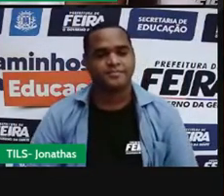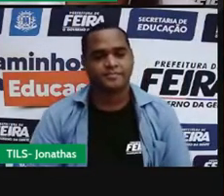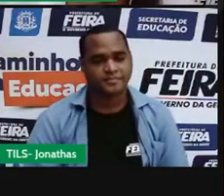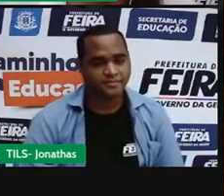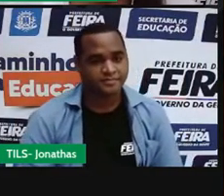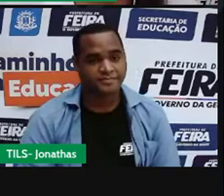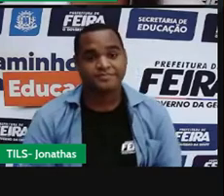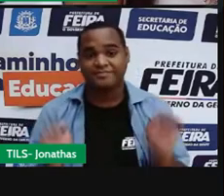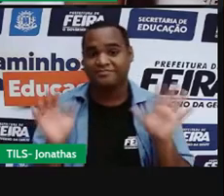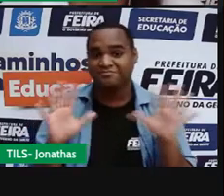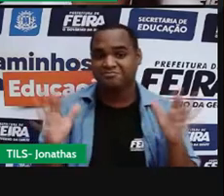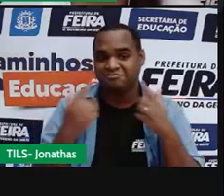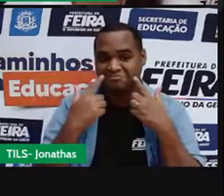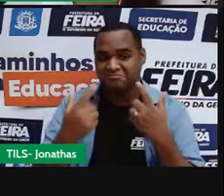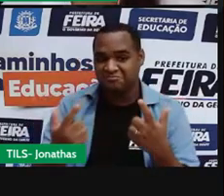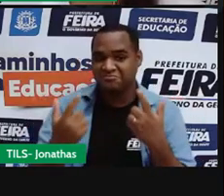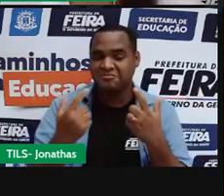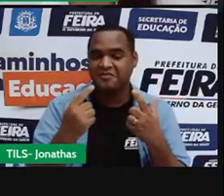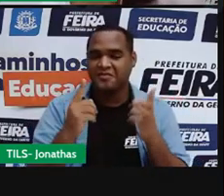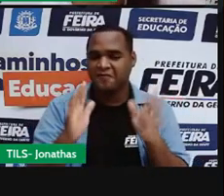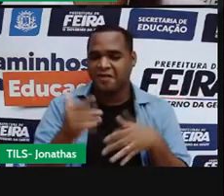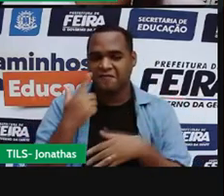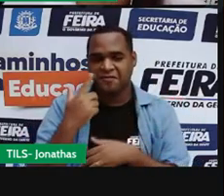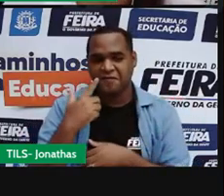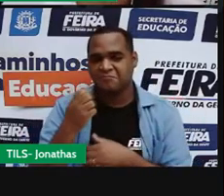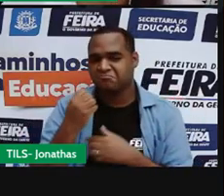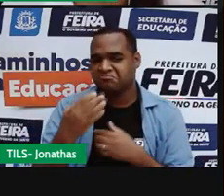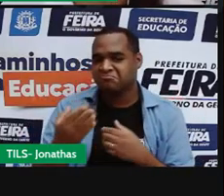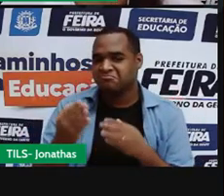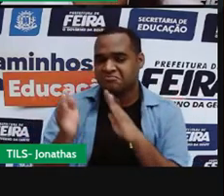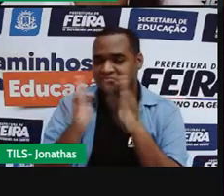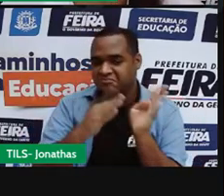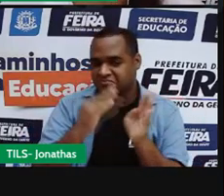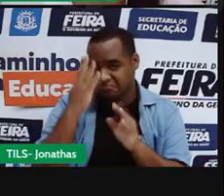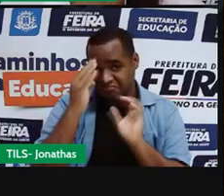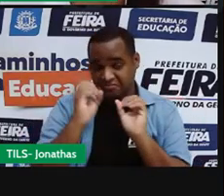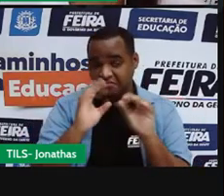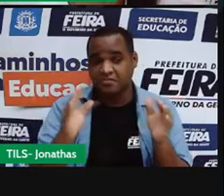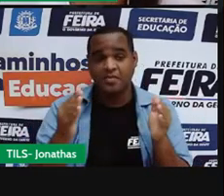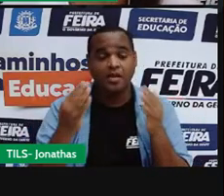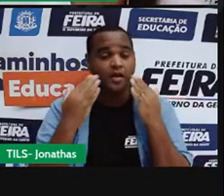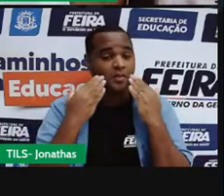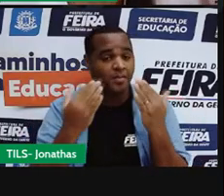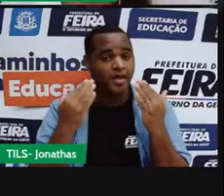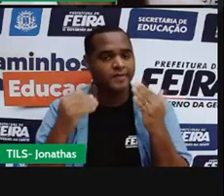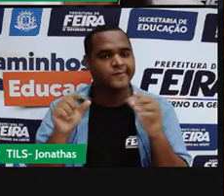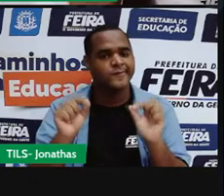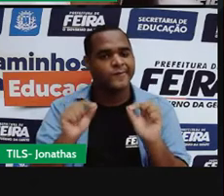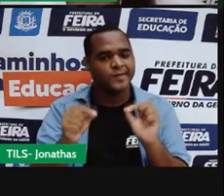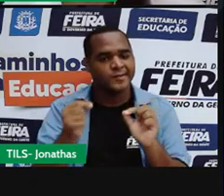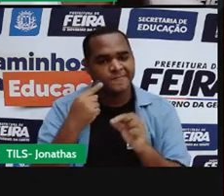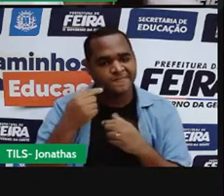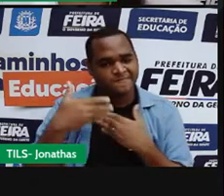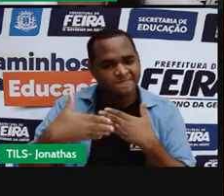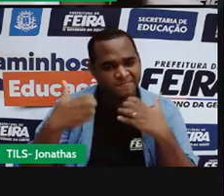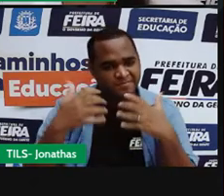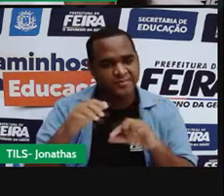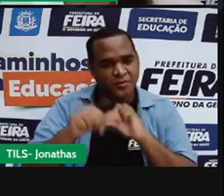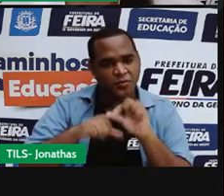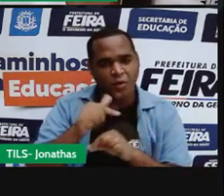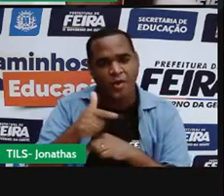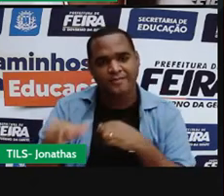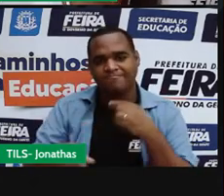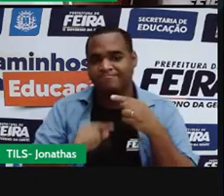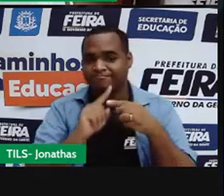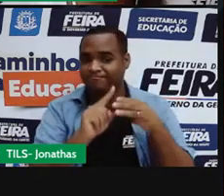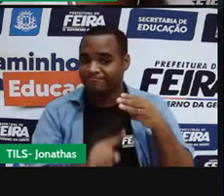A já fez esse resumo para a gente, e ficou bem claro nessa apresentação, que o vai mediar esse processo de mudança de estado físico da